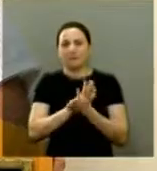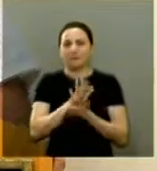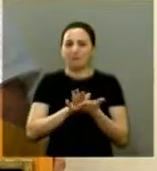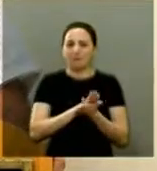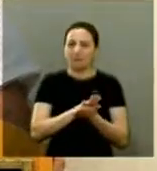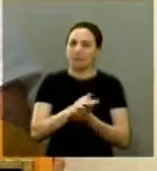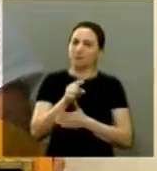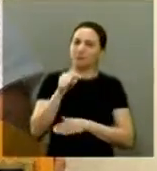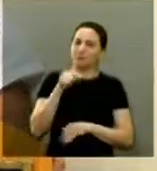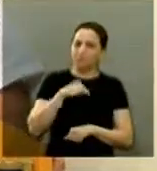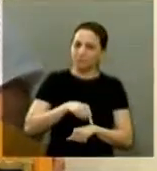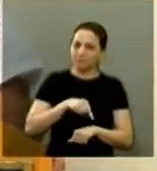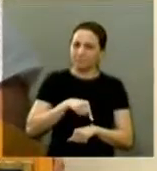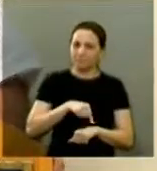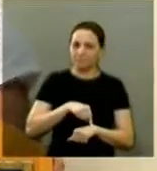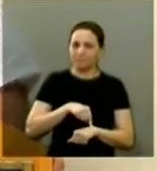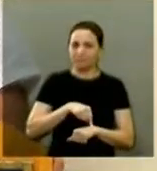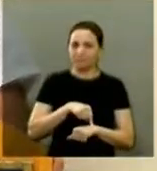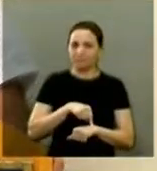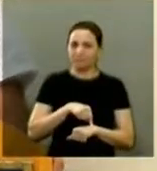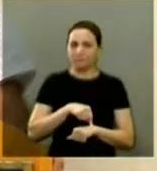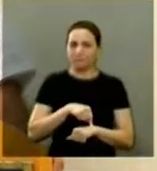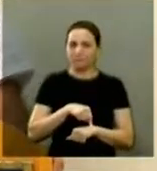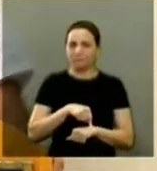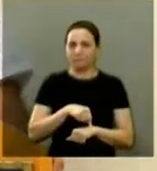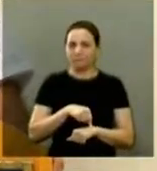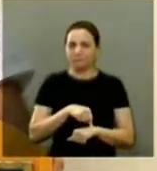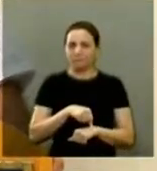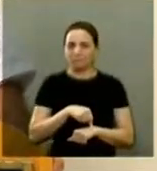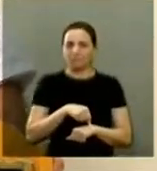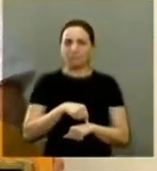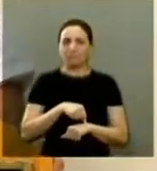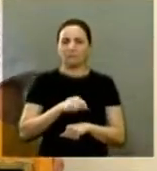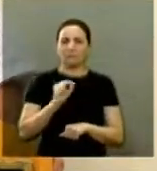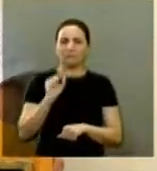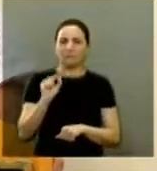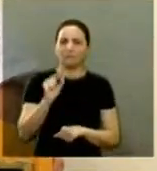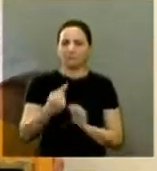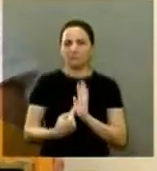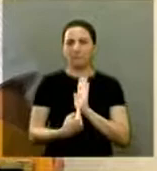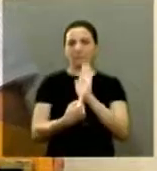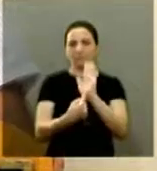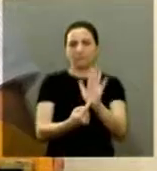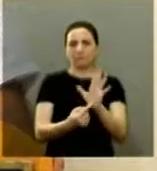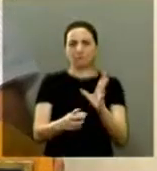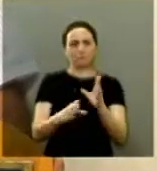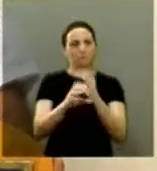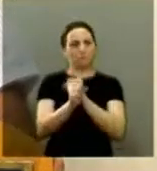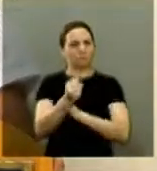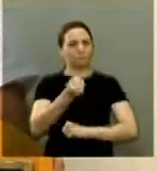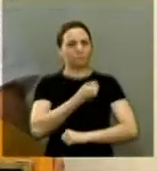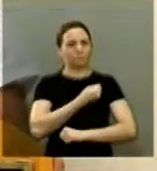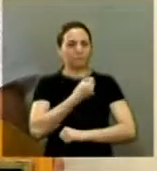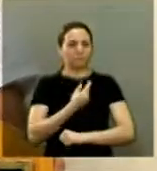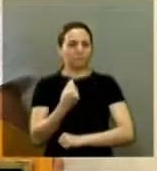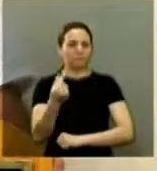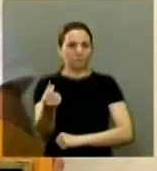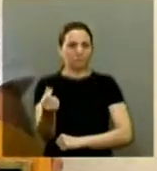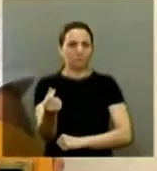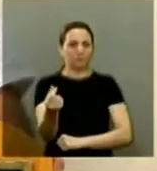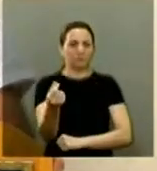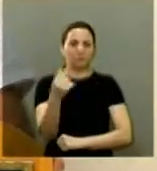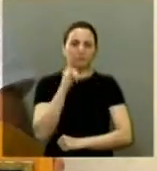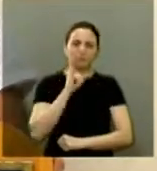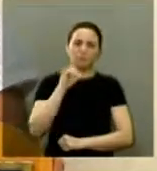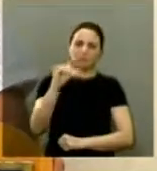agora vai o cara disse está apresentando contas números que esse dinheiro abasteceu a